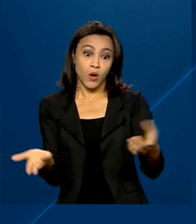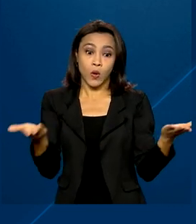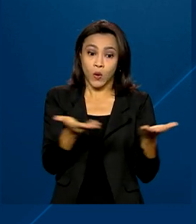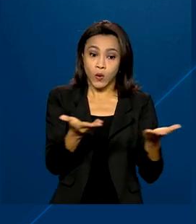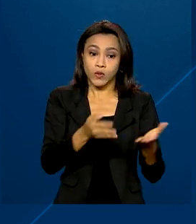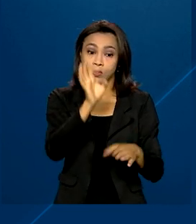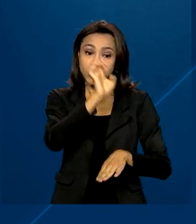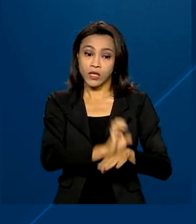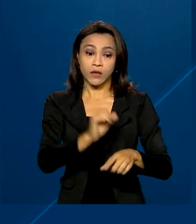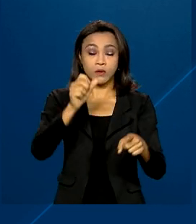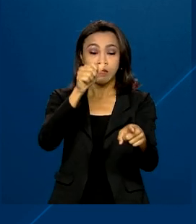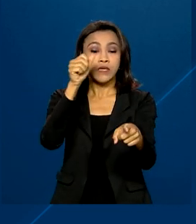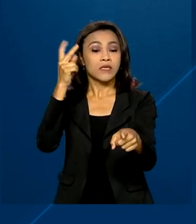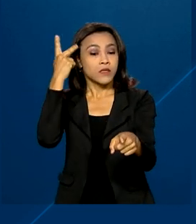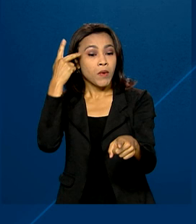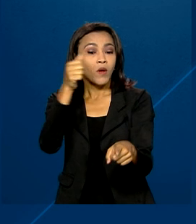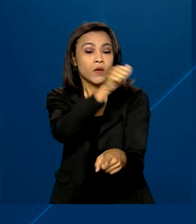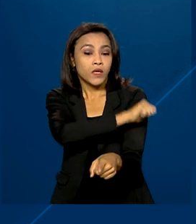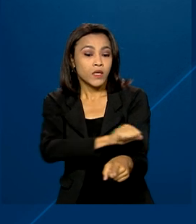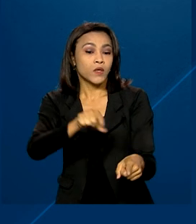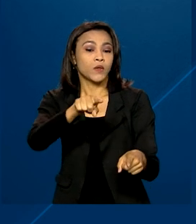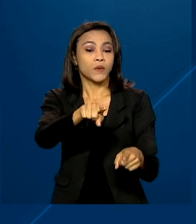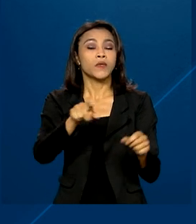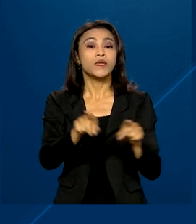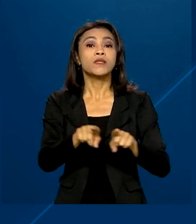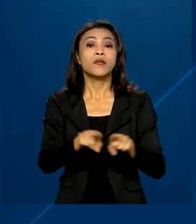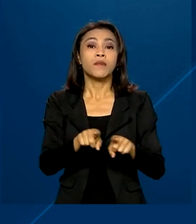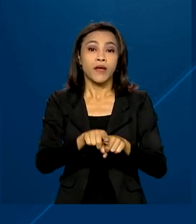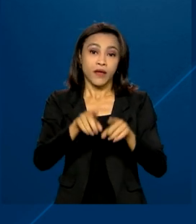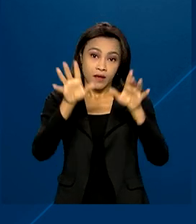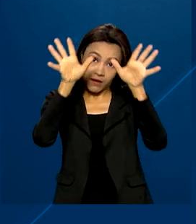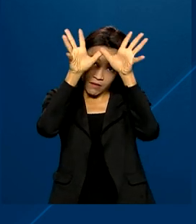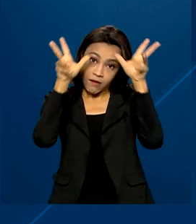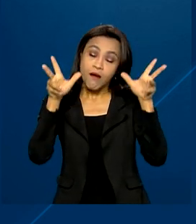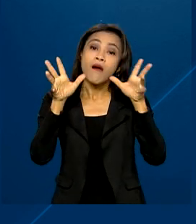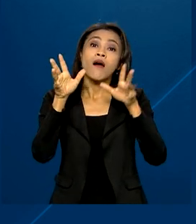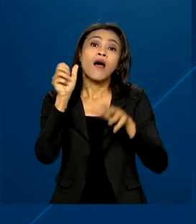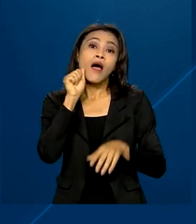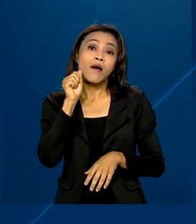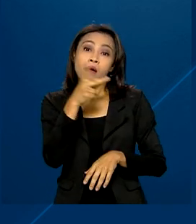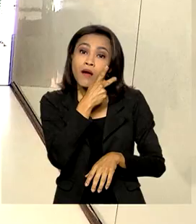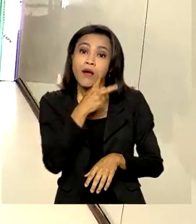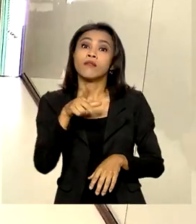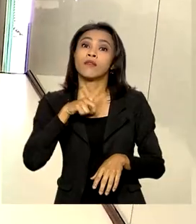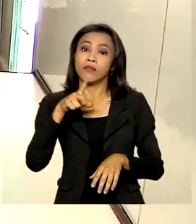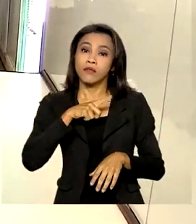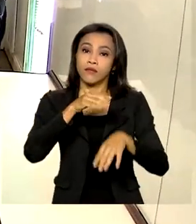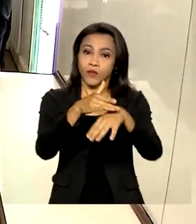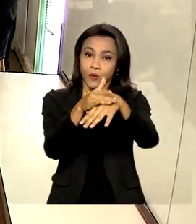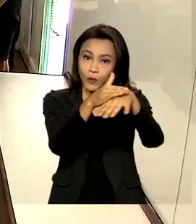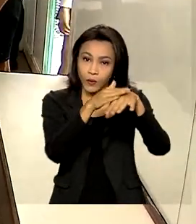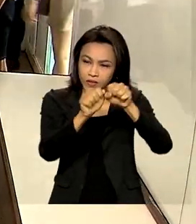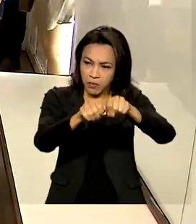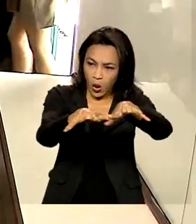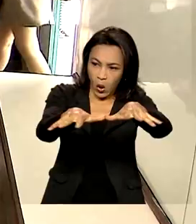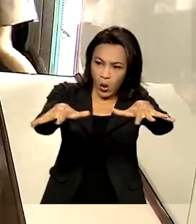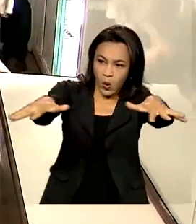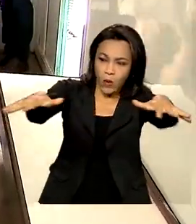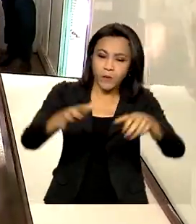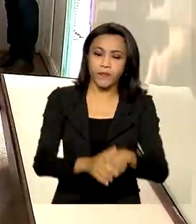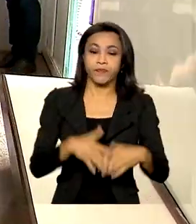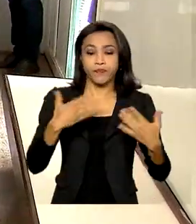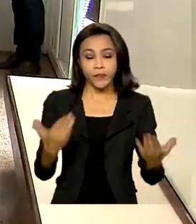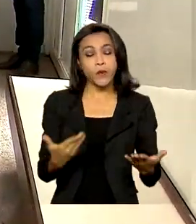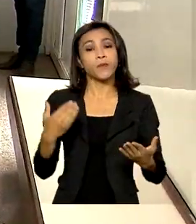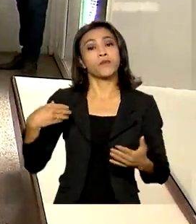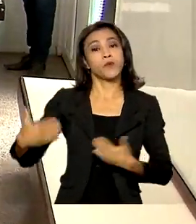estados de São Paulo, Rio de Janeiro e Amapá registram surto da doença. Diante disso, o Ministério